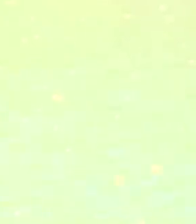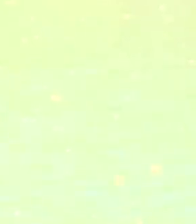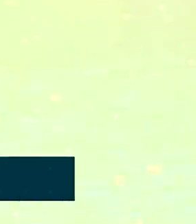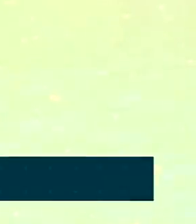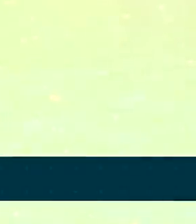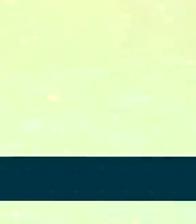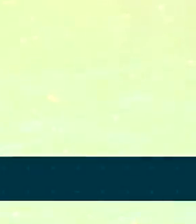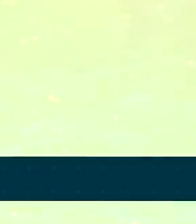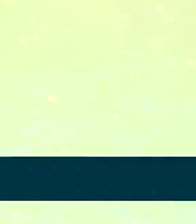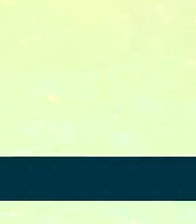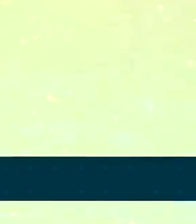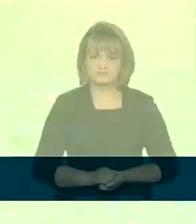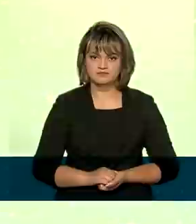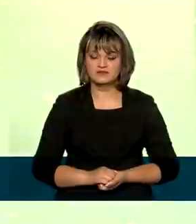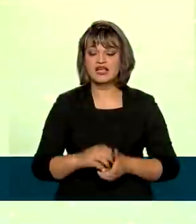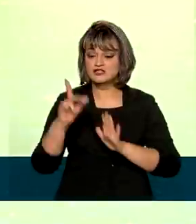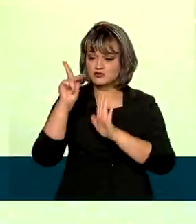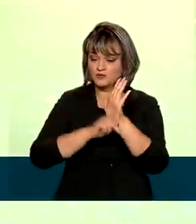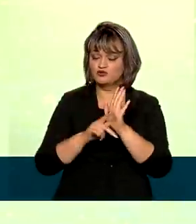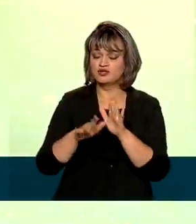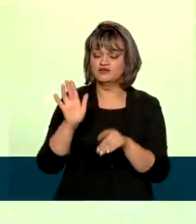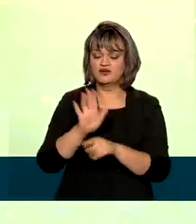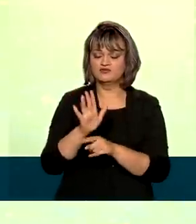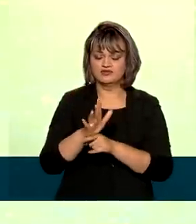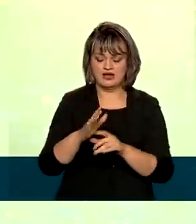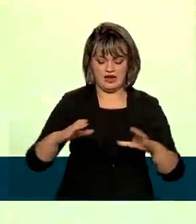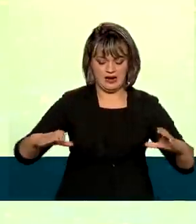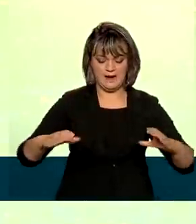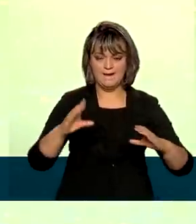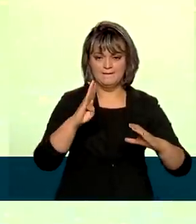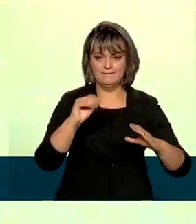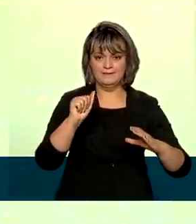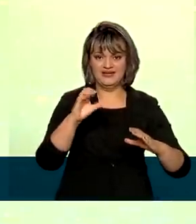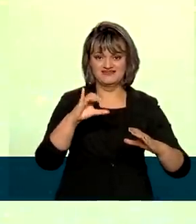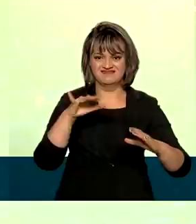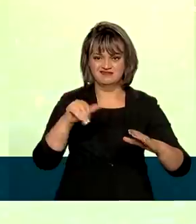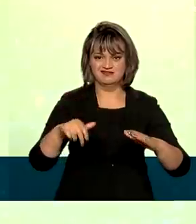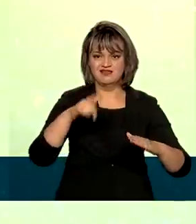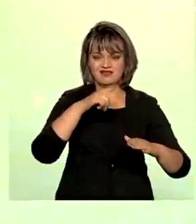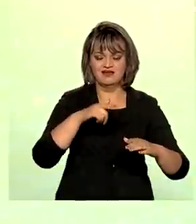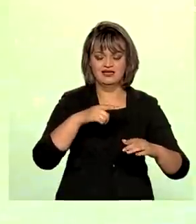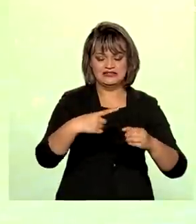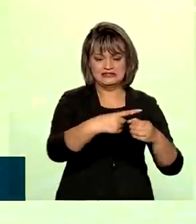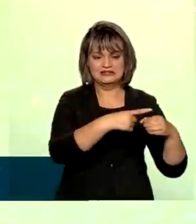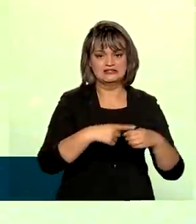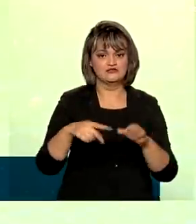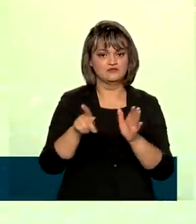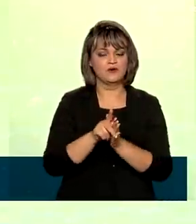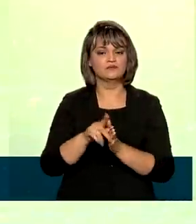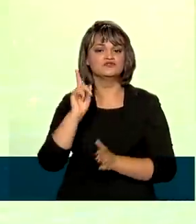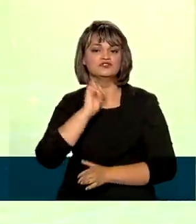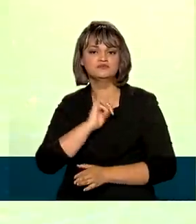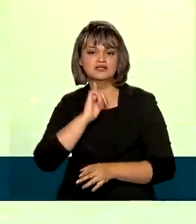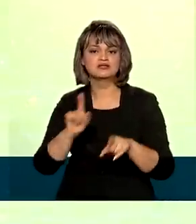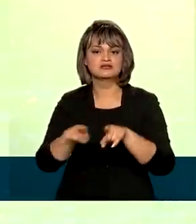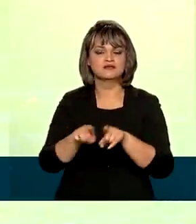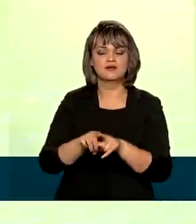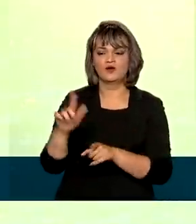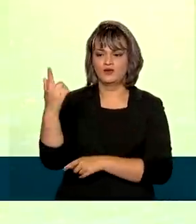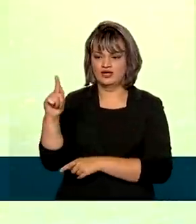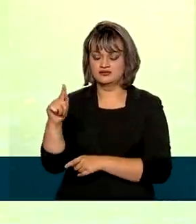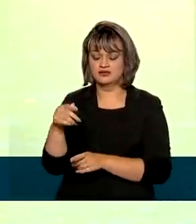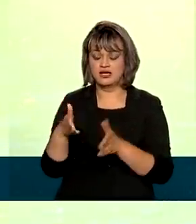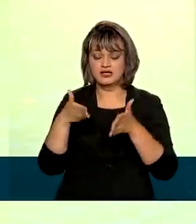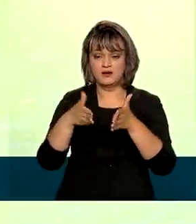vai atuar na revitalização de bacias hidrográficas em 14 cidades de Minas Gerais e Goiás. Ele é parte do programa Águas